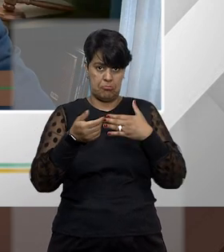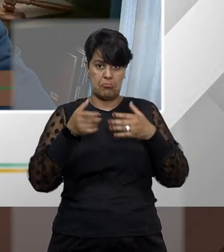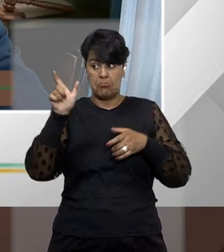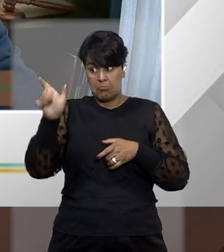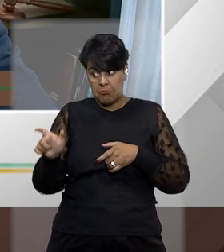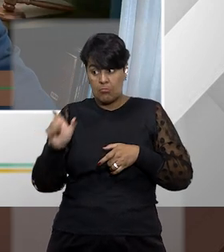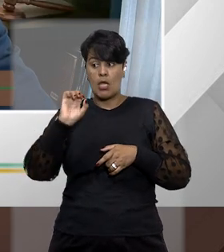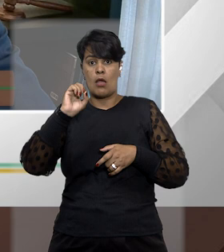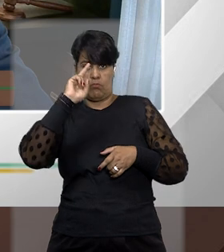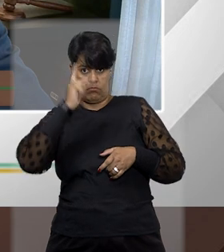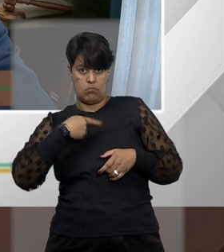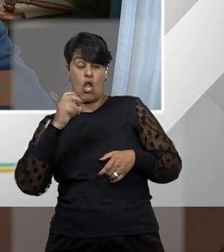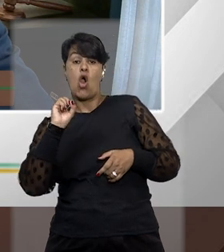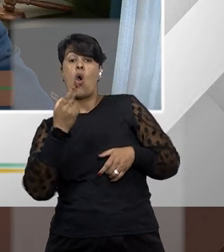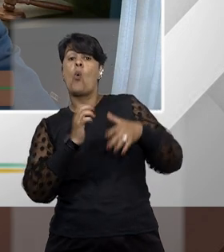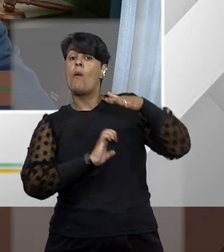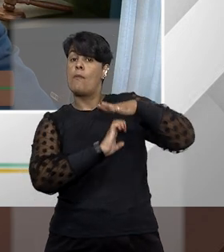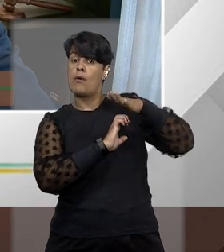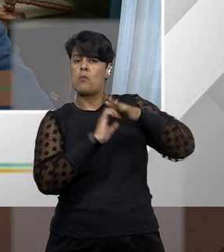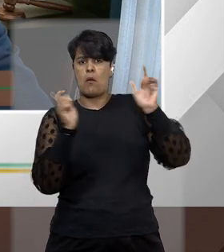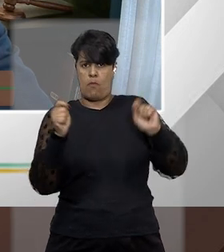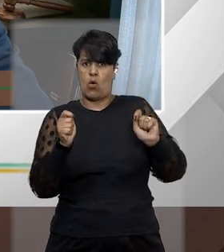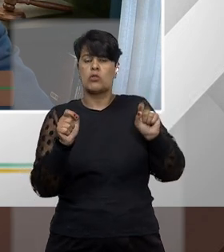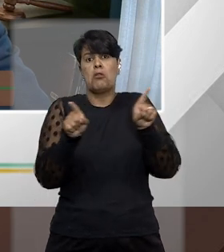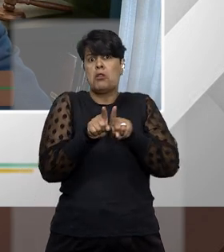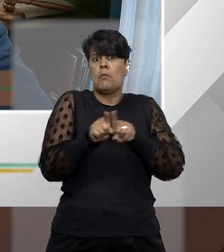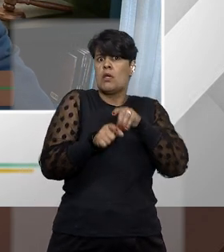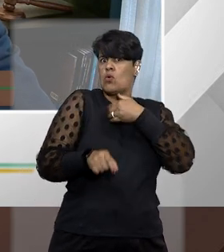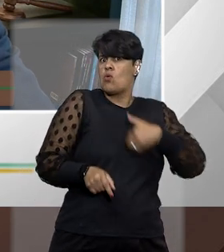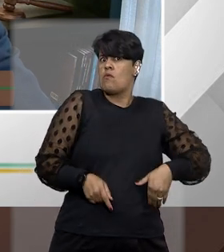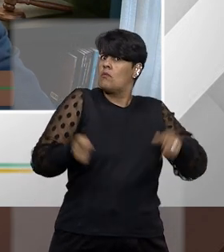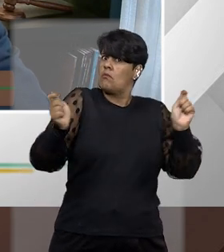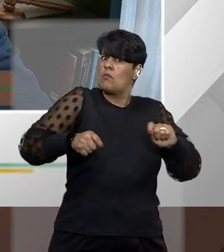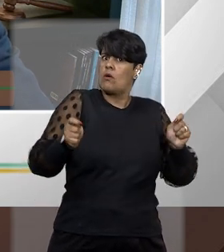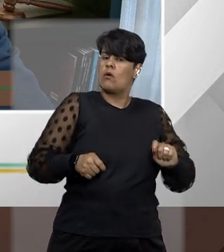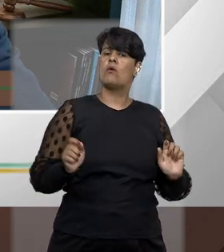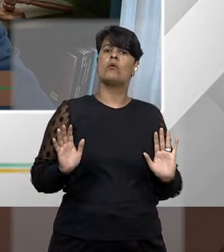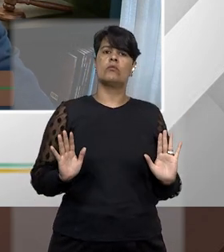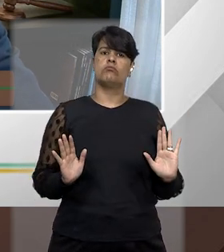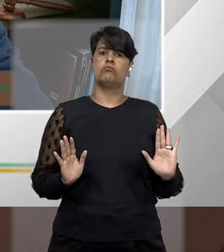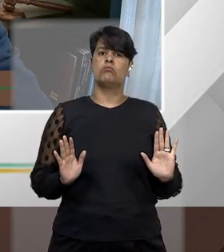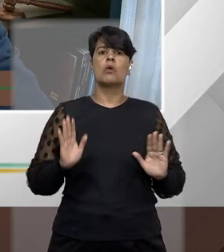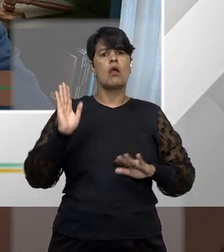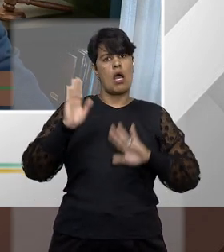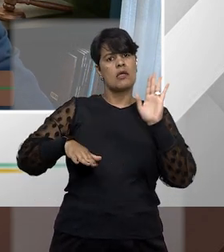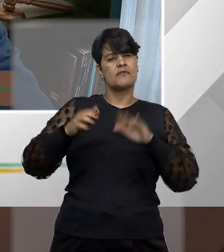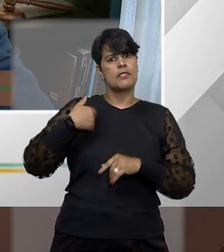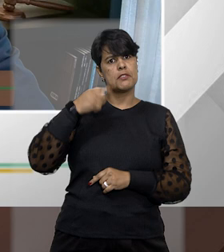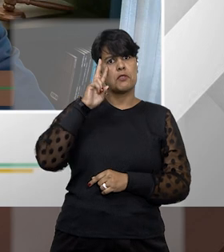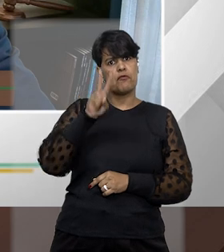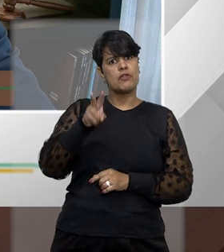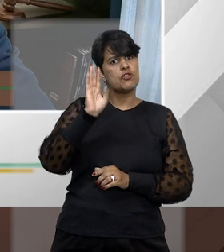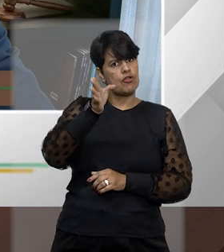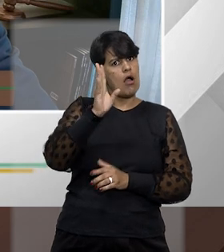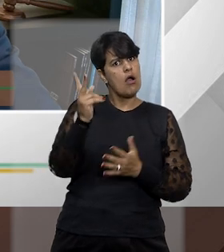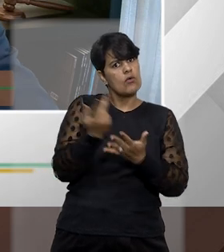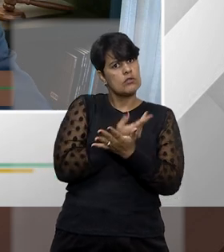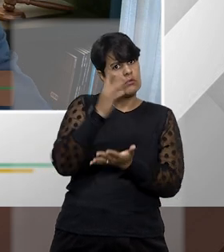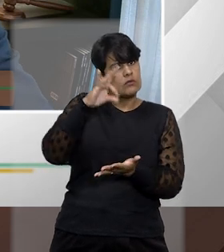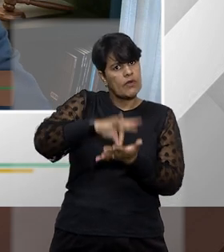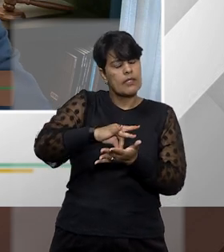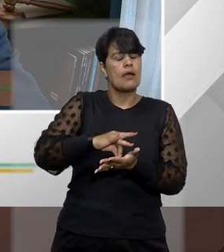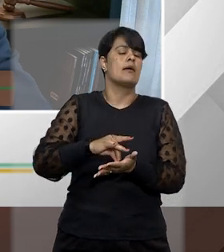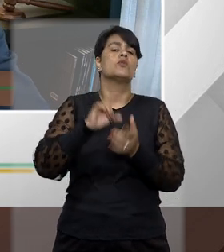Inclusive, o próprio poder público pode figurar como parte autora. Às vezes, eu vejo na prática, já me deparei com ações para